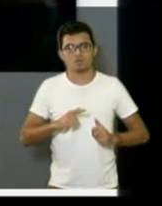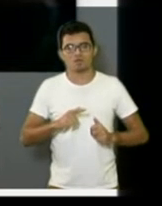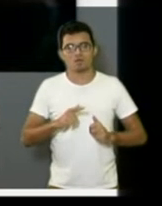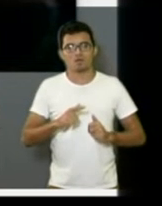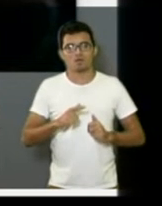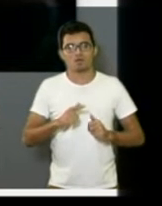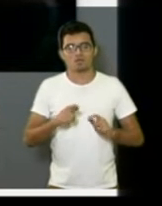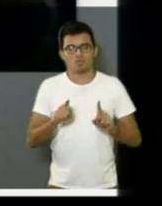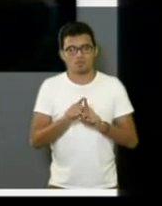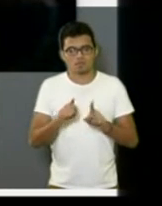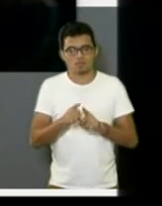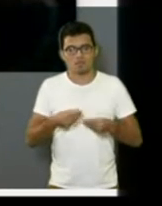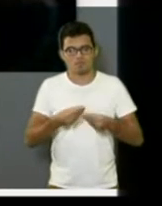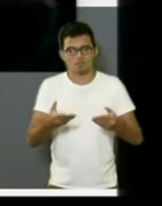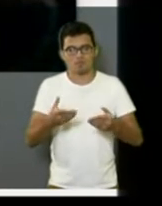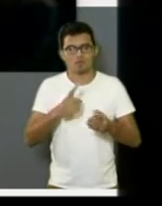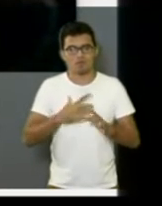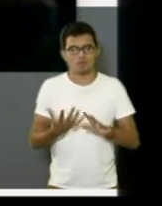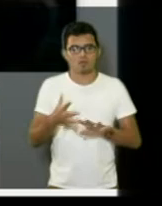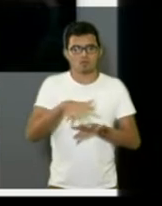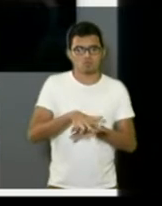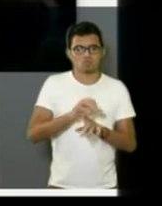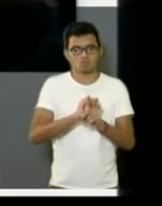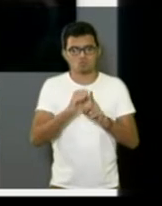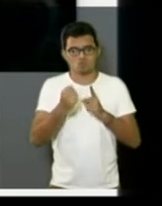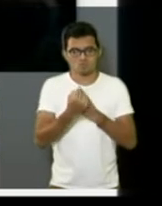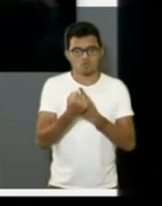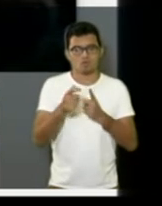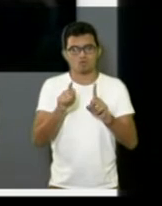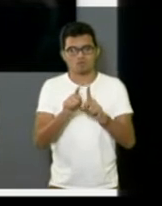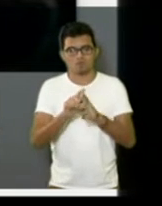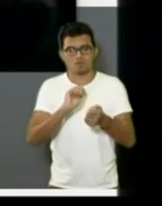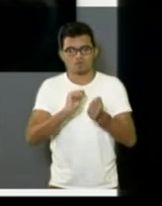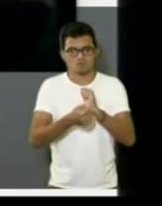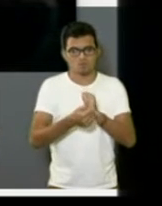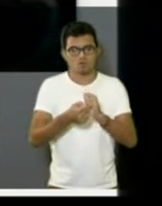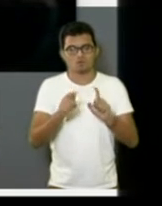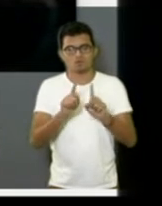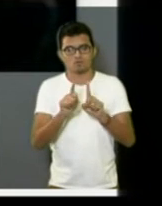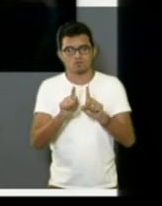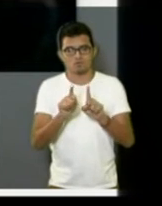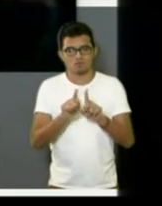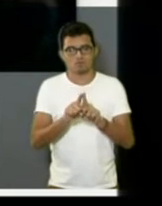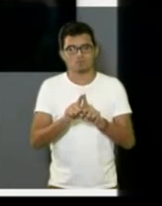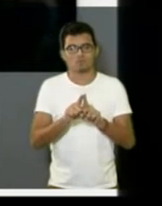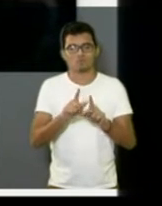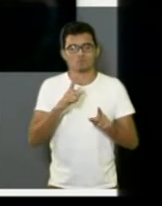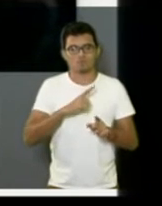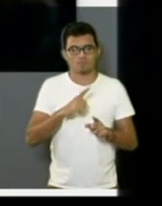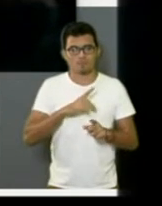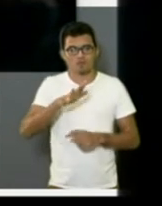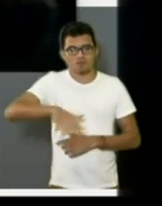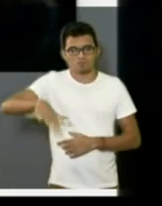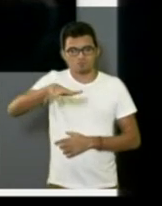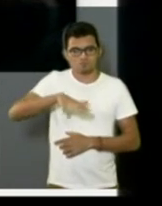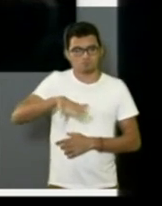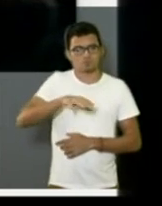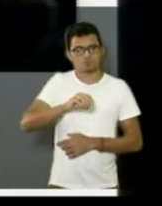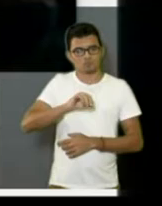a inclusão social de cultura, de esporte. Essas foram as primeiras das ações do governo na região do residencial dos Oitis.